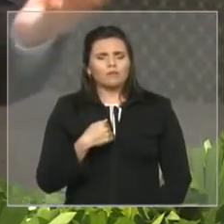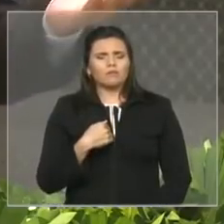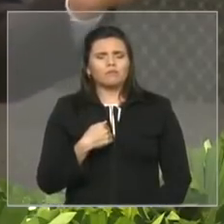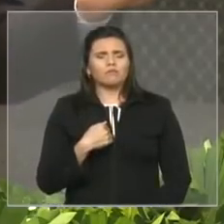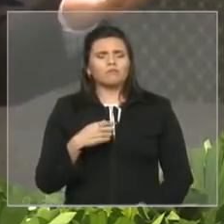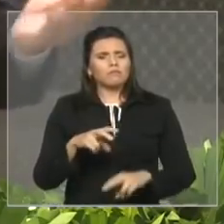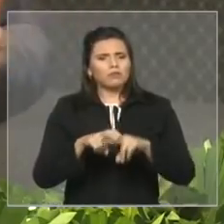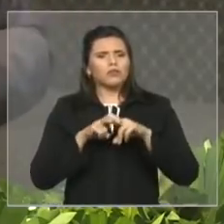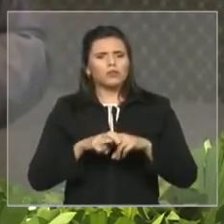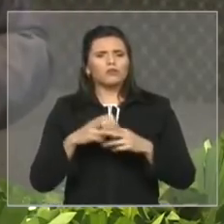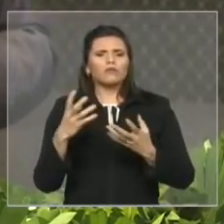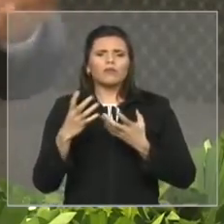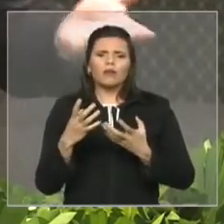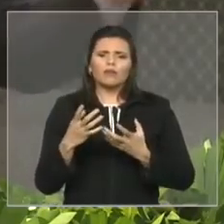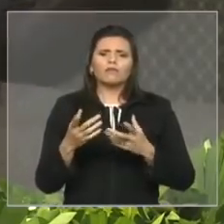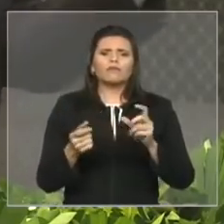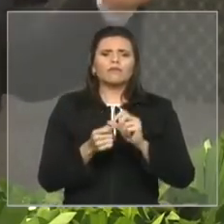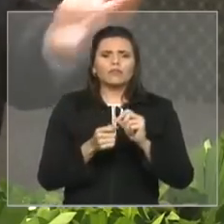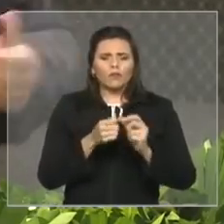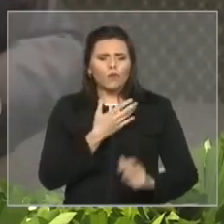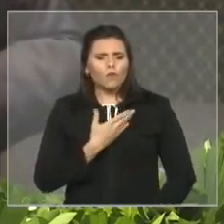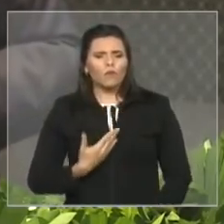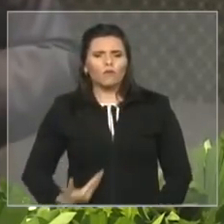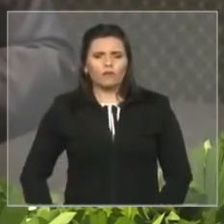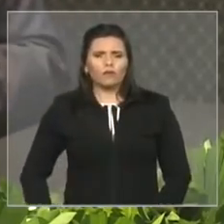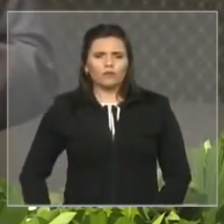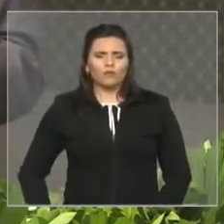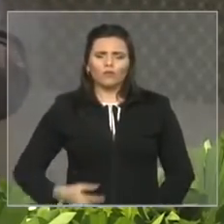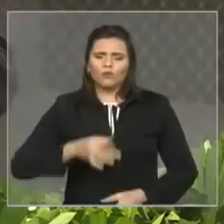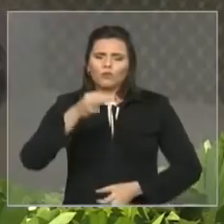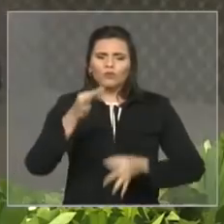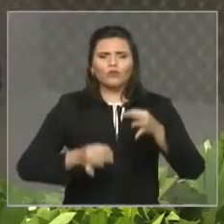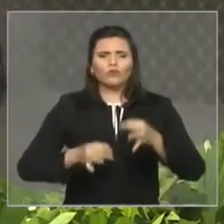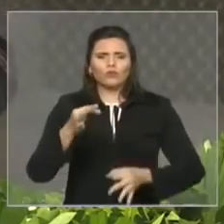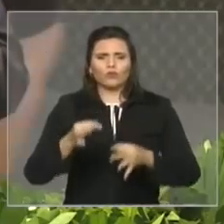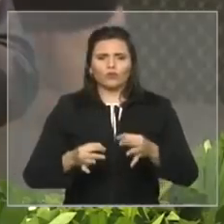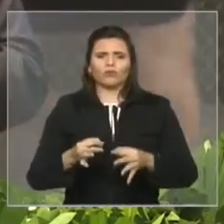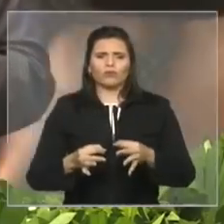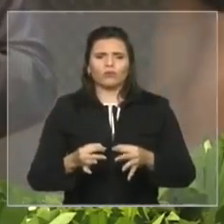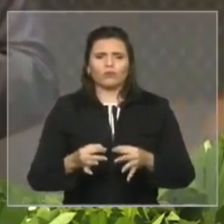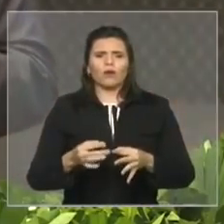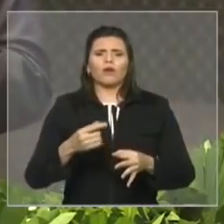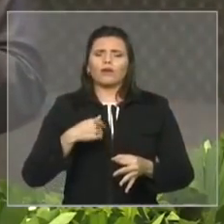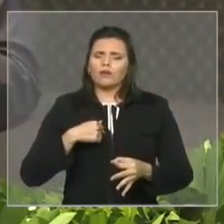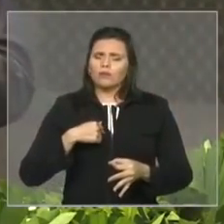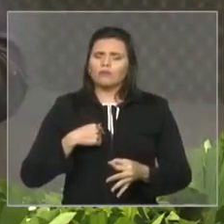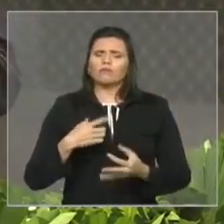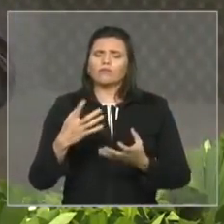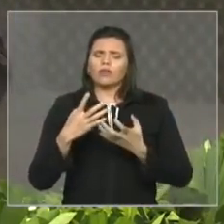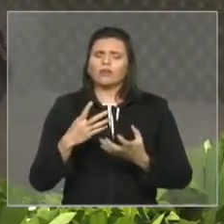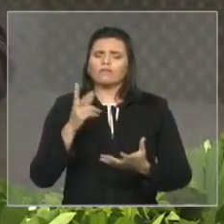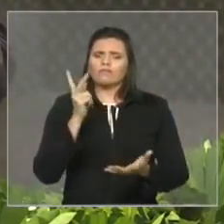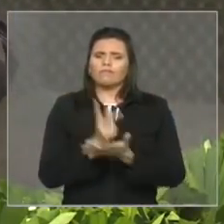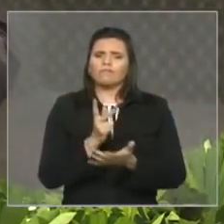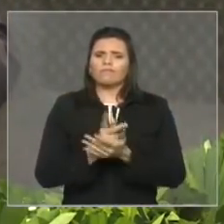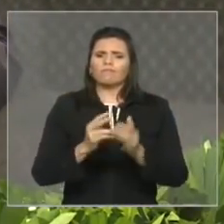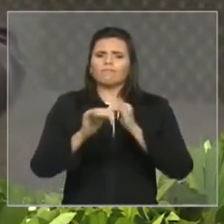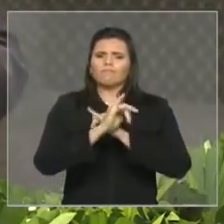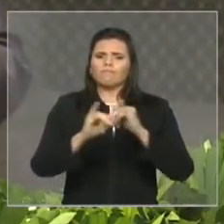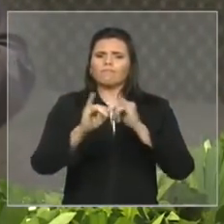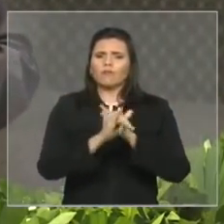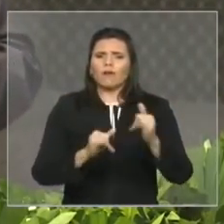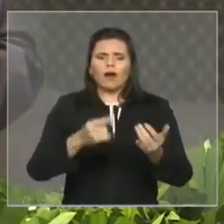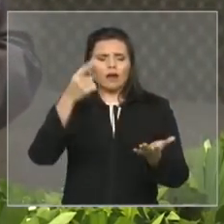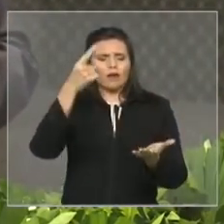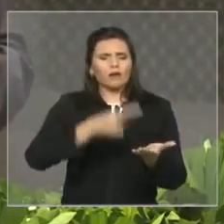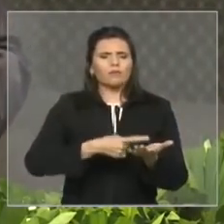É uma verdade, é uma novidade, que merece ser enunciada sempre, como a garantia a todos os cidadãos